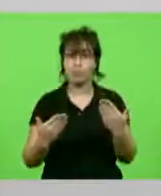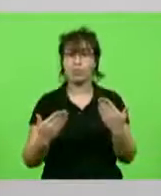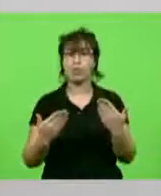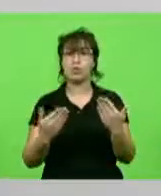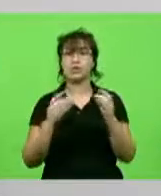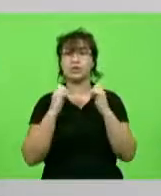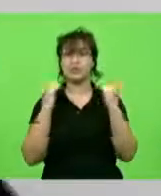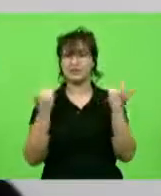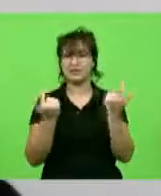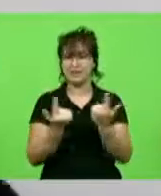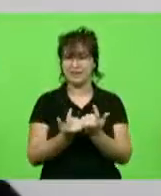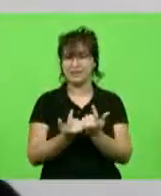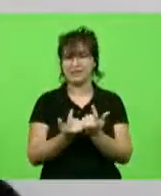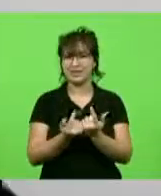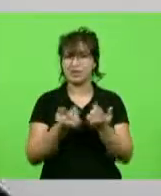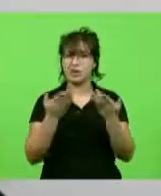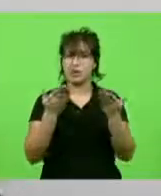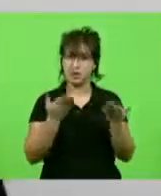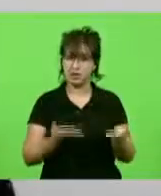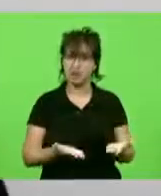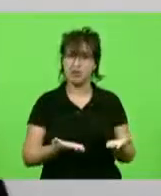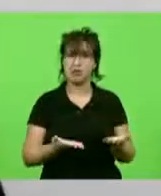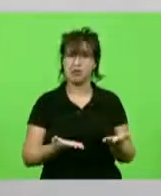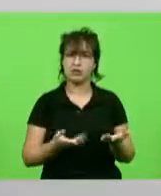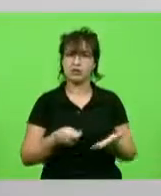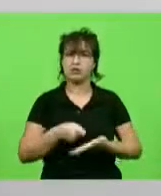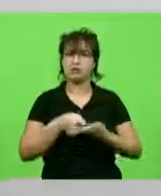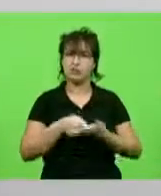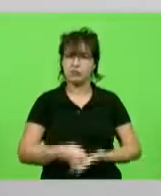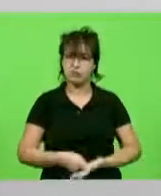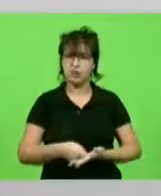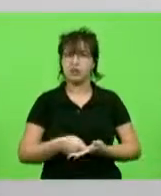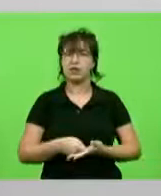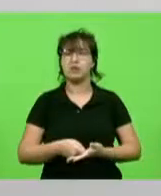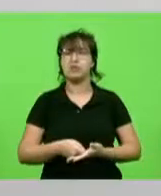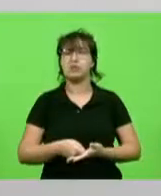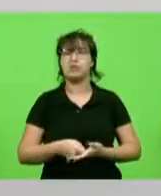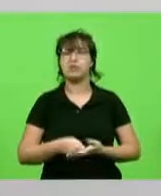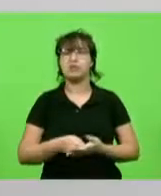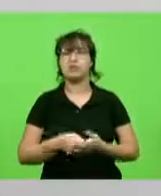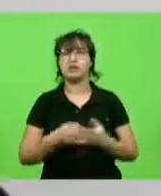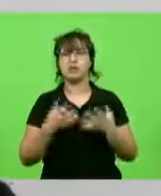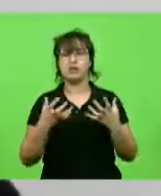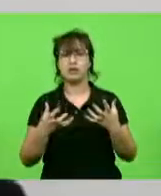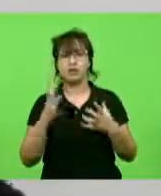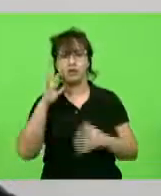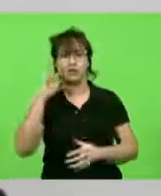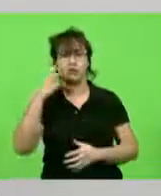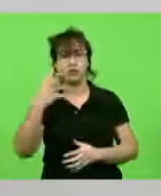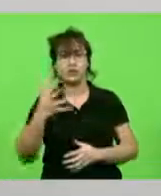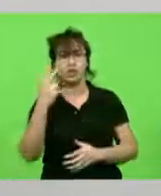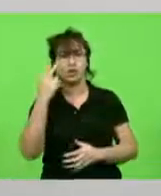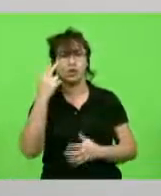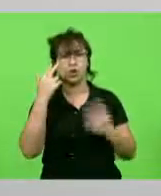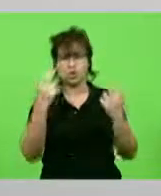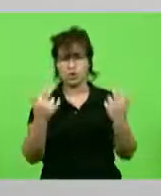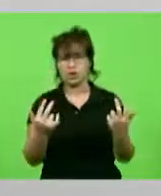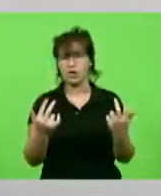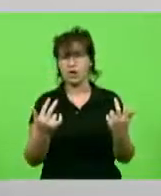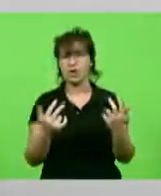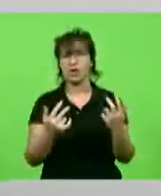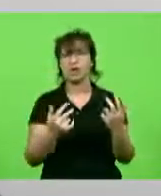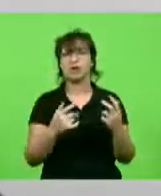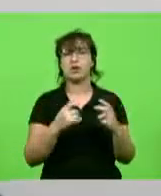Assembleia Legislativa atuando de forma firme, coerente na busca de ação, seja de normatização, de normas